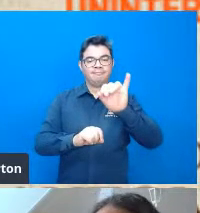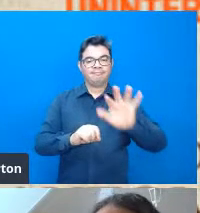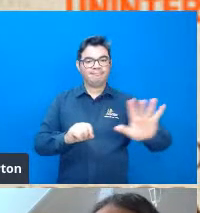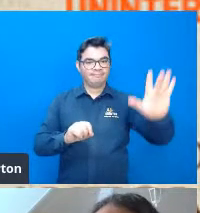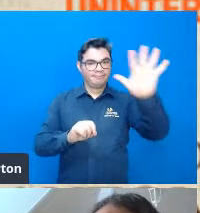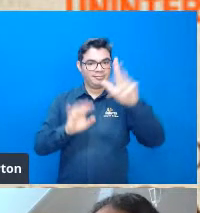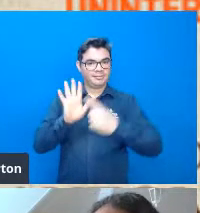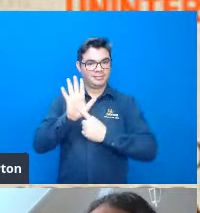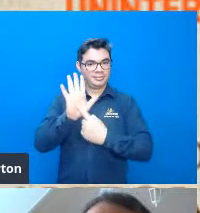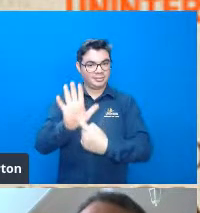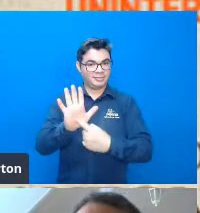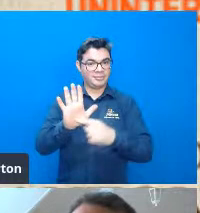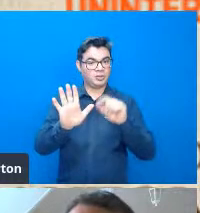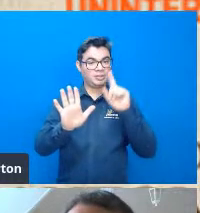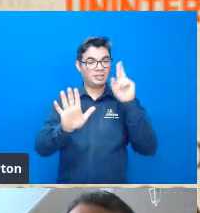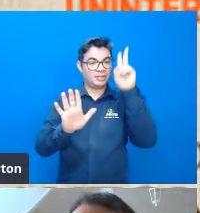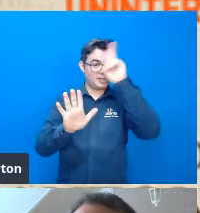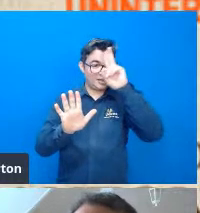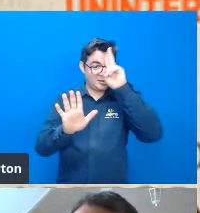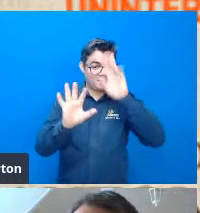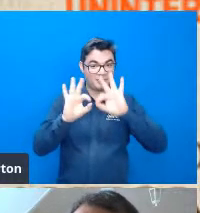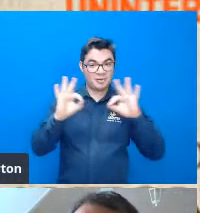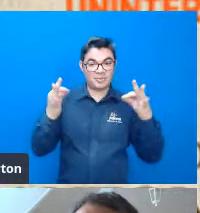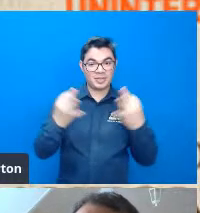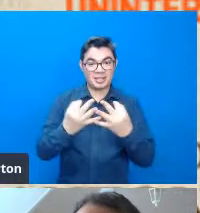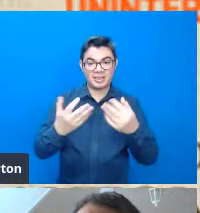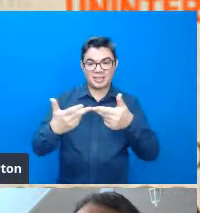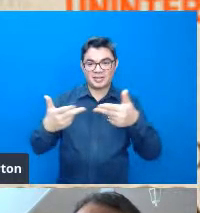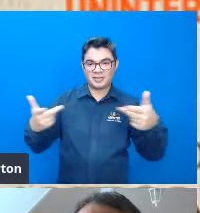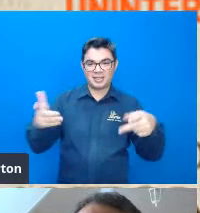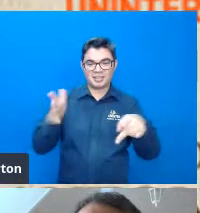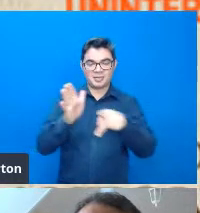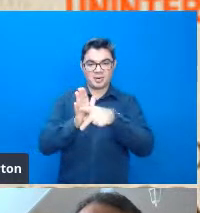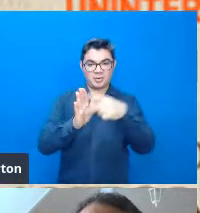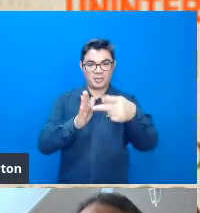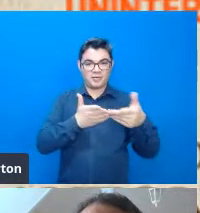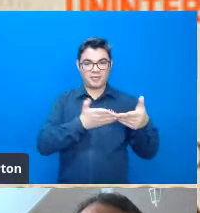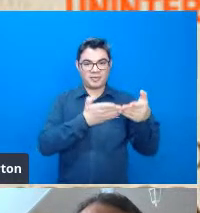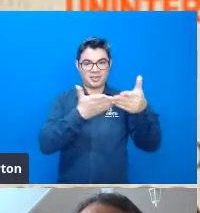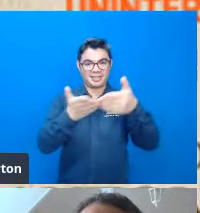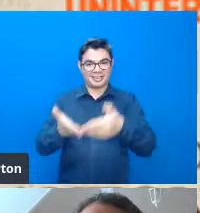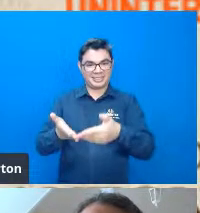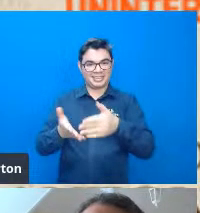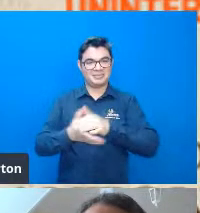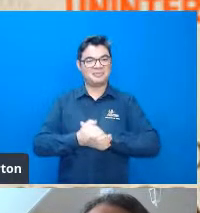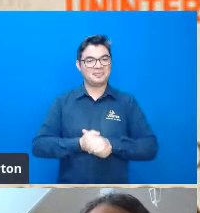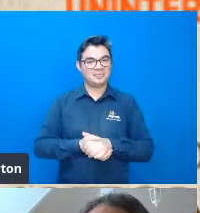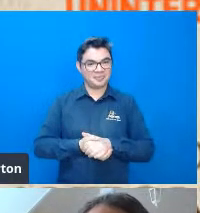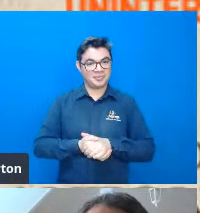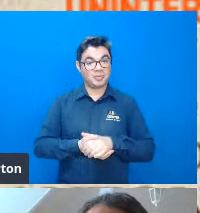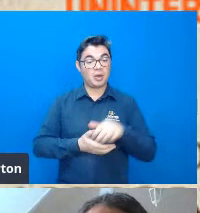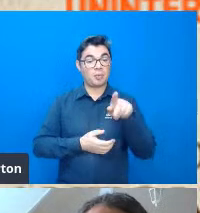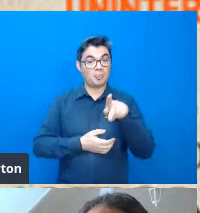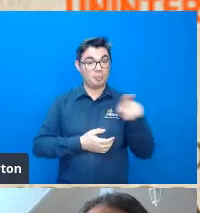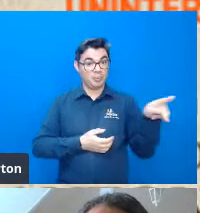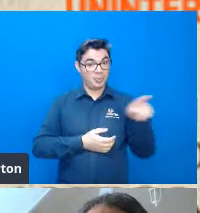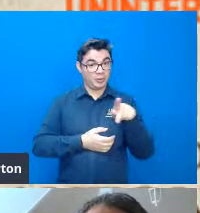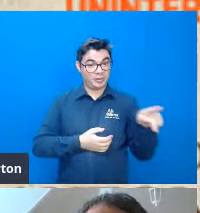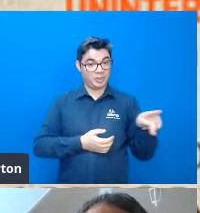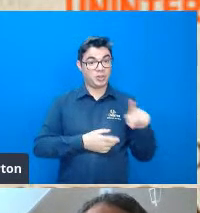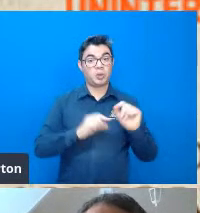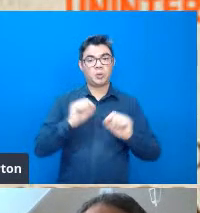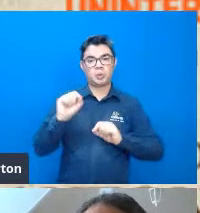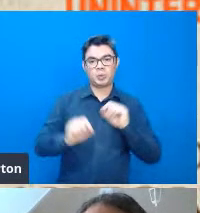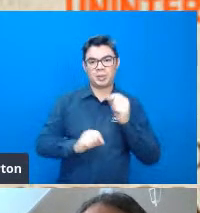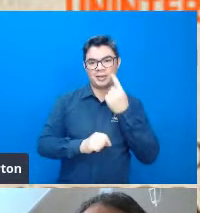fotos que se remetem à família do Cristofoletti tá o professor Cristofoletti